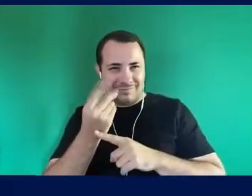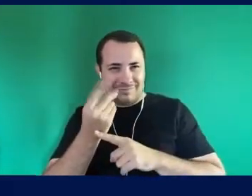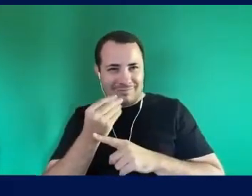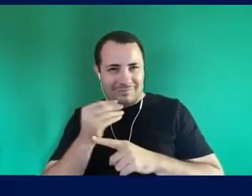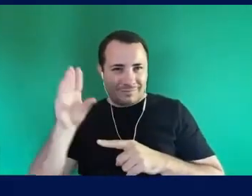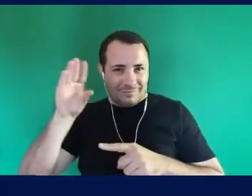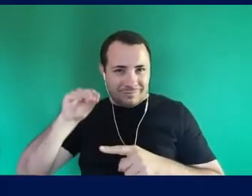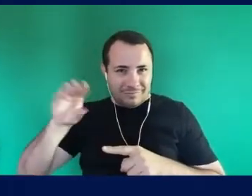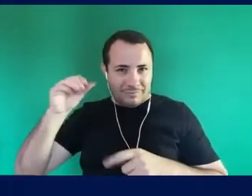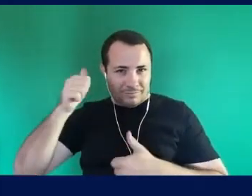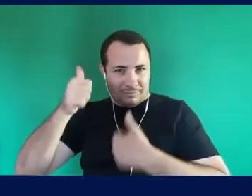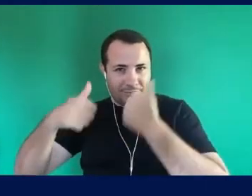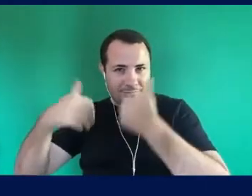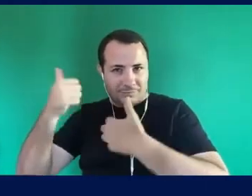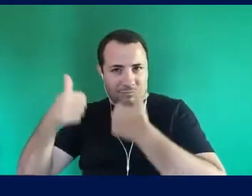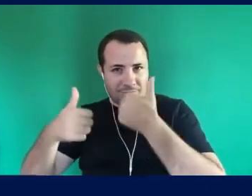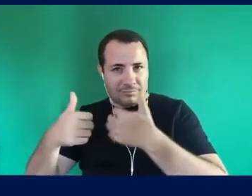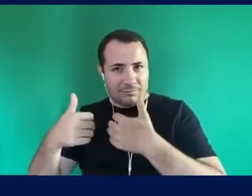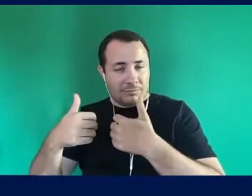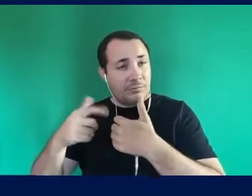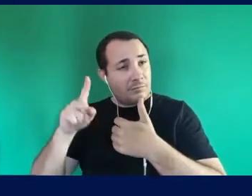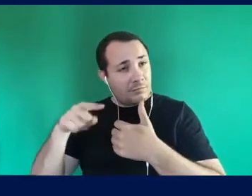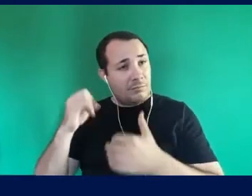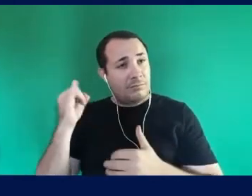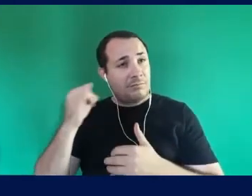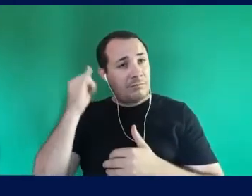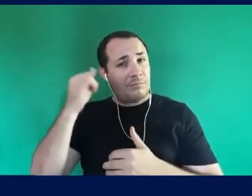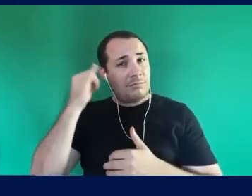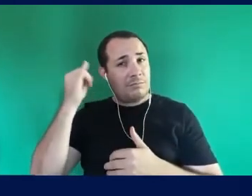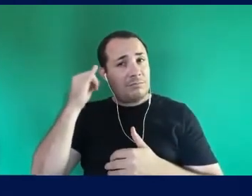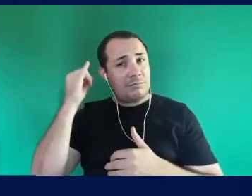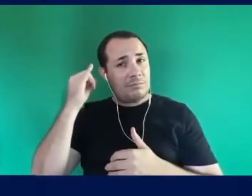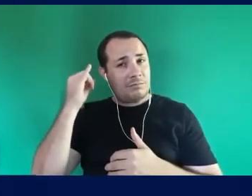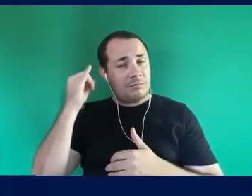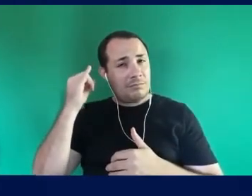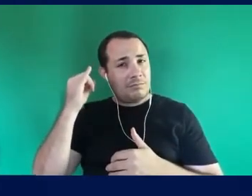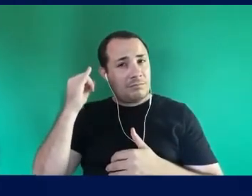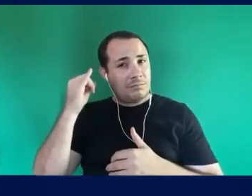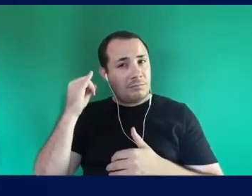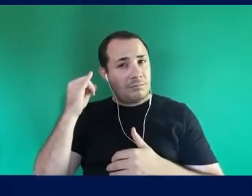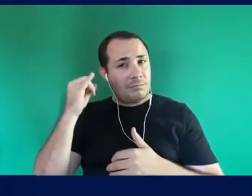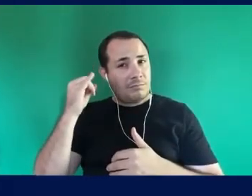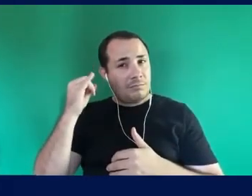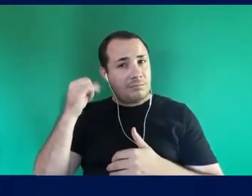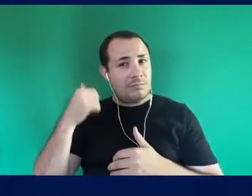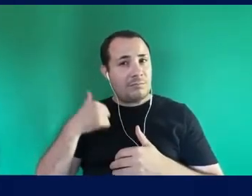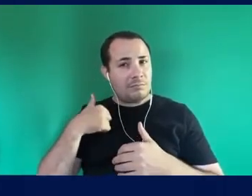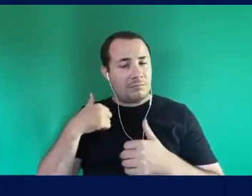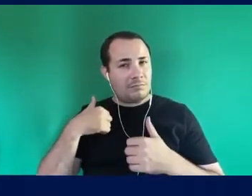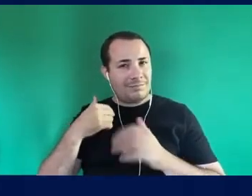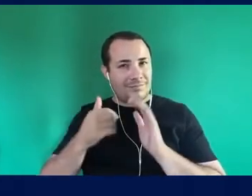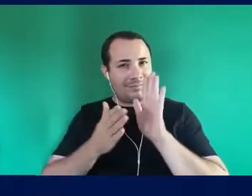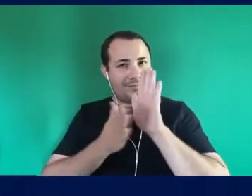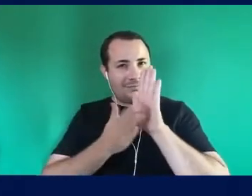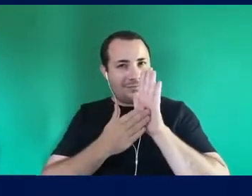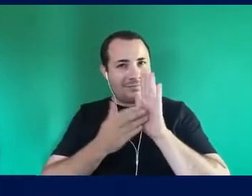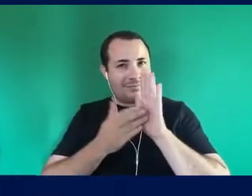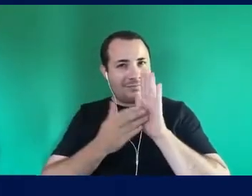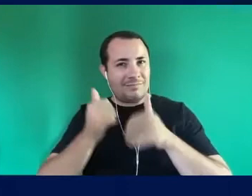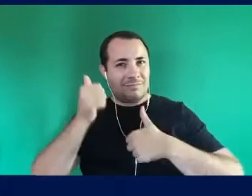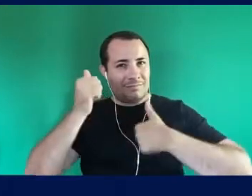Aí está Uma articulação Importante Quer dizer Na arte da fala A qual eu tô propondo Que a gente pense